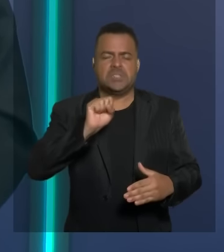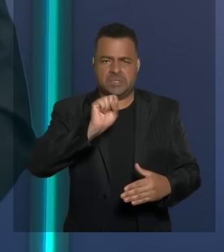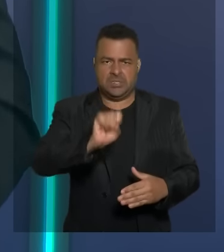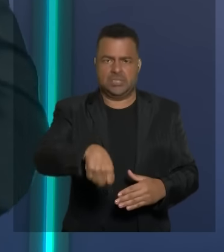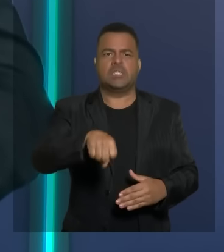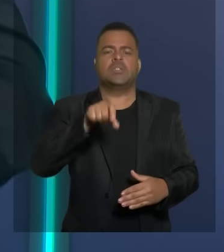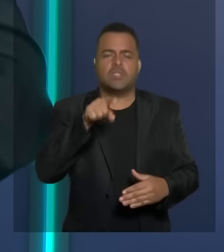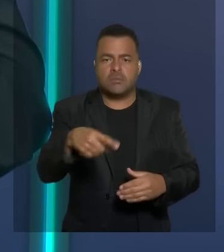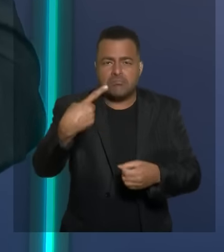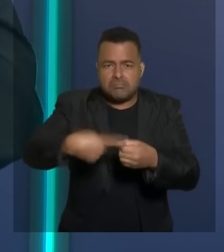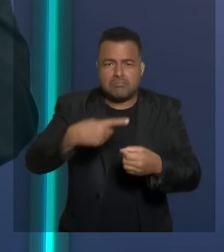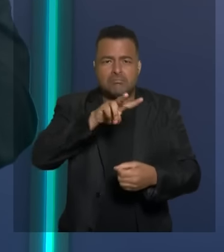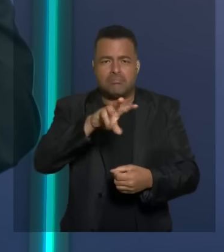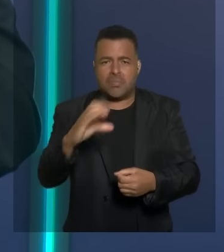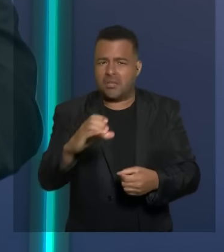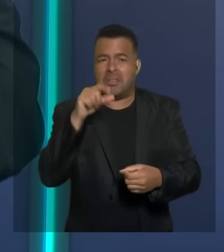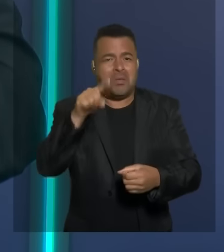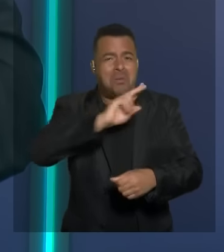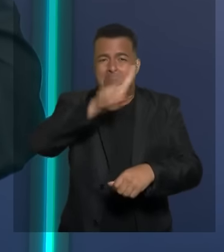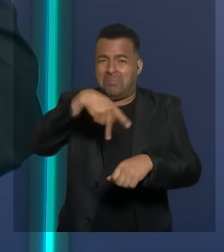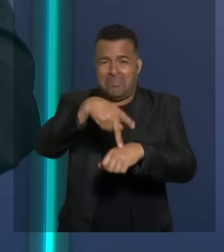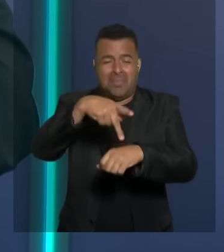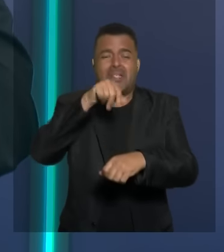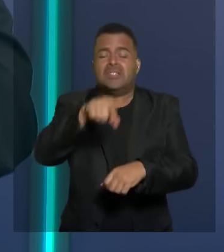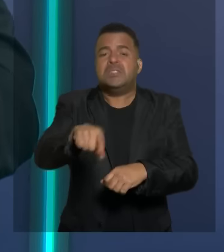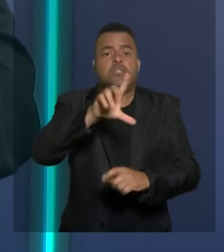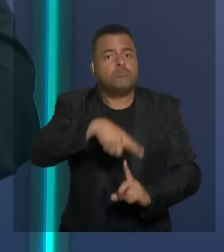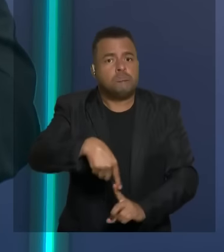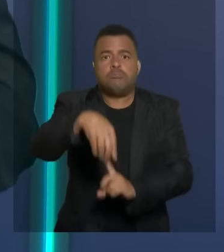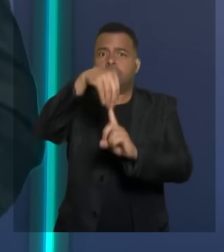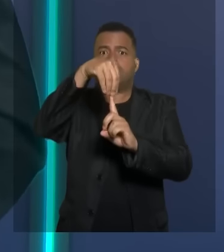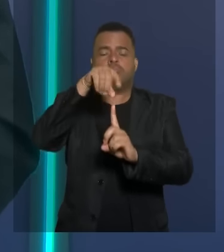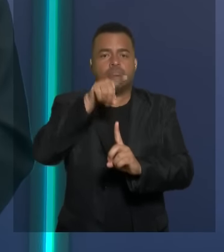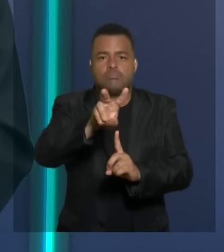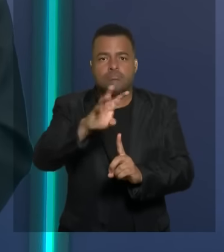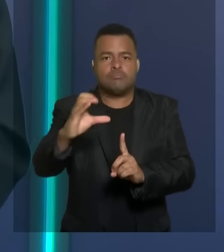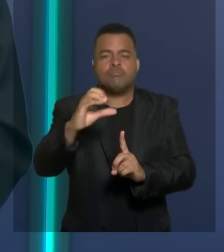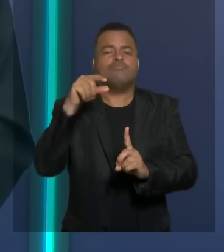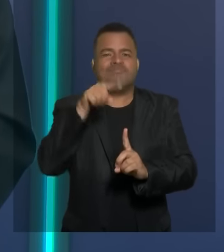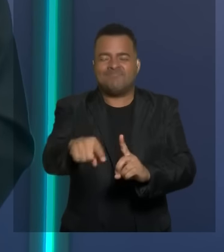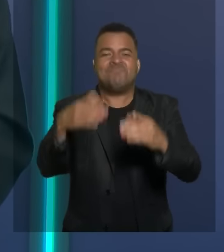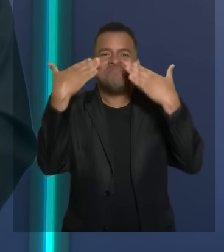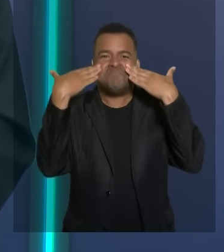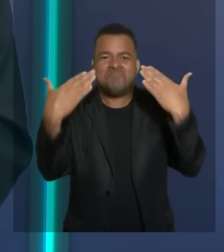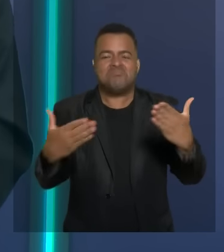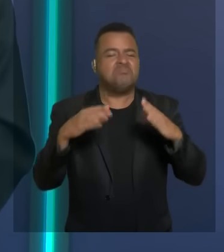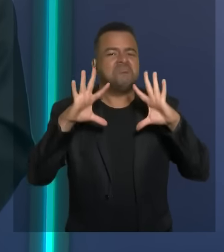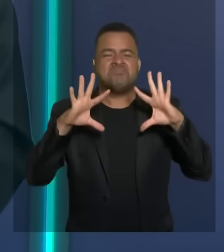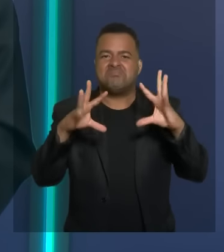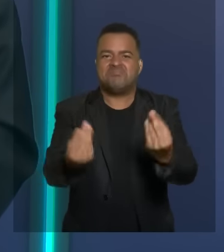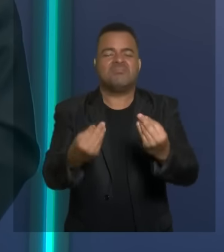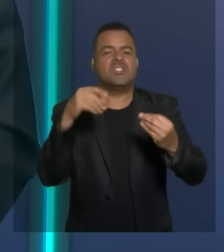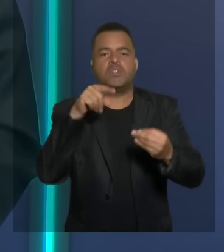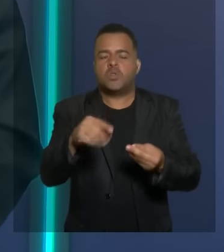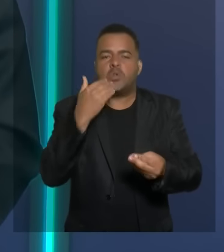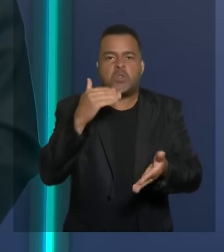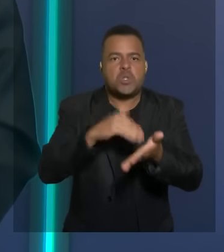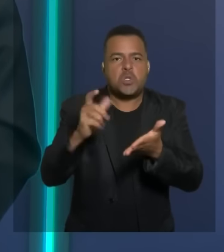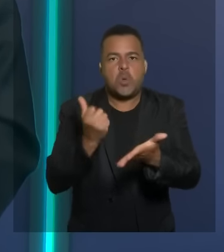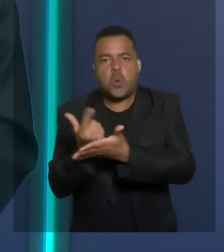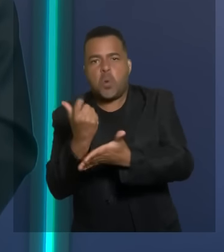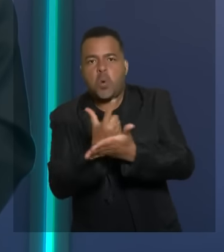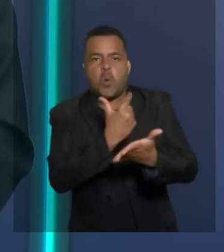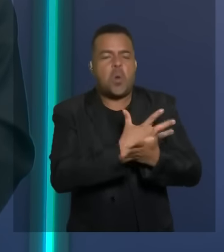mais transparente do país nós temos o setor de compras todos com servidores públicos